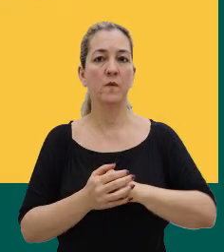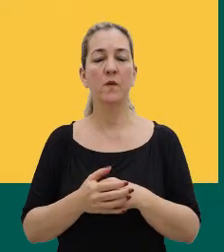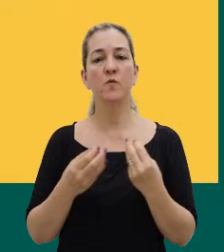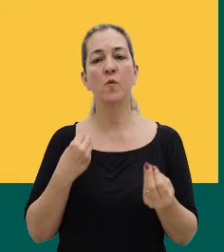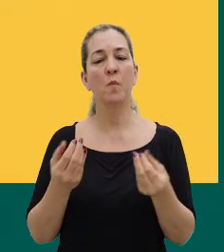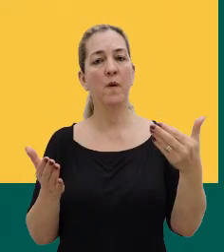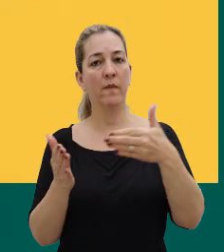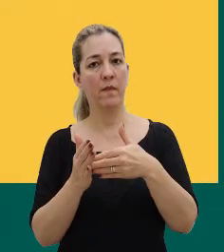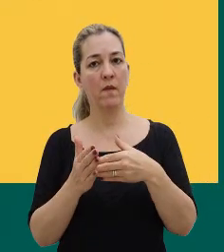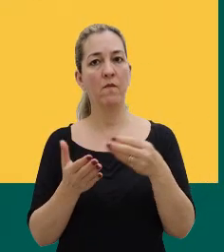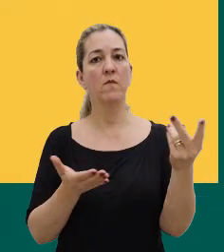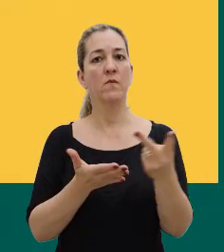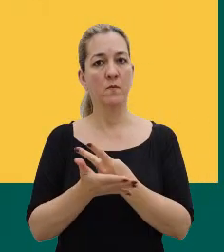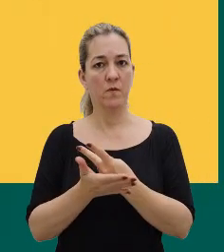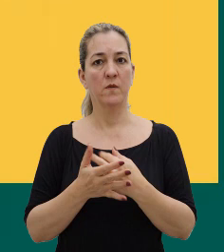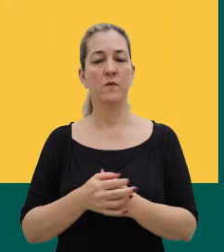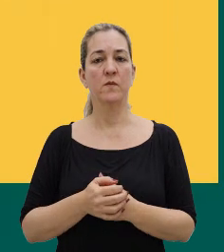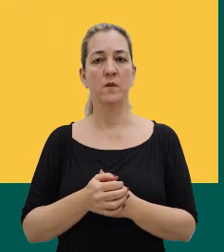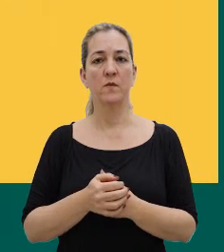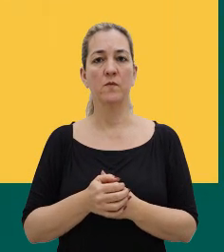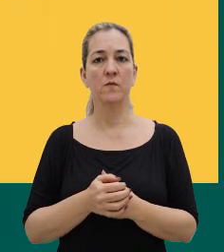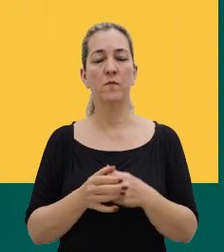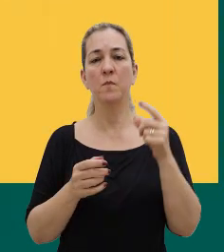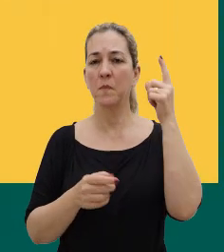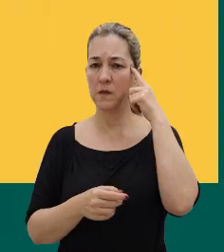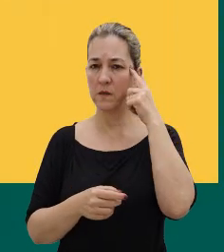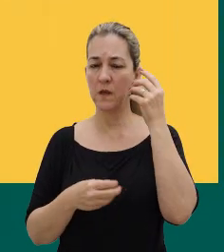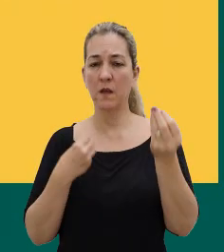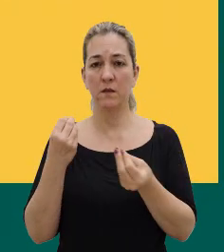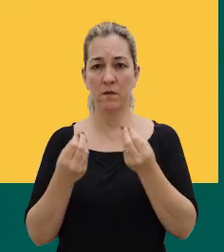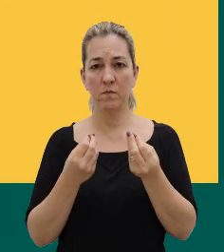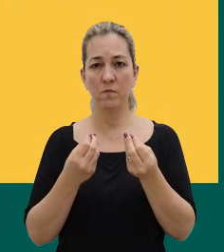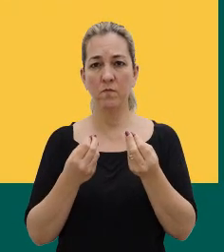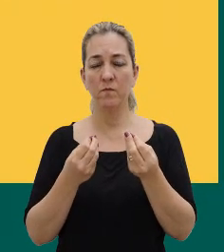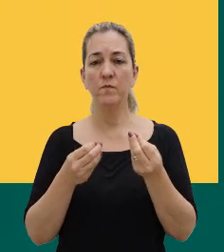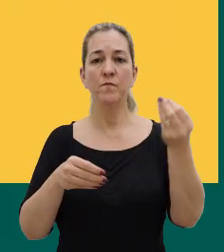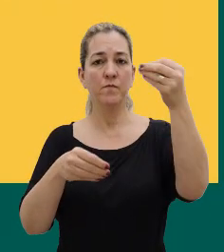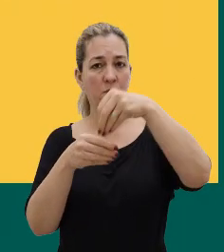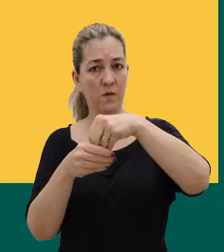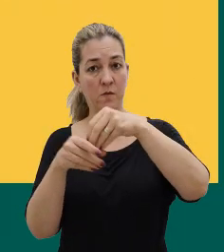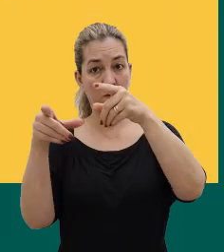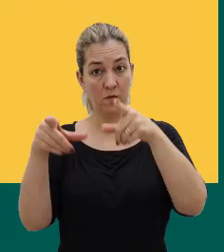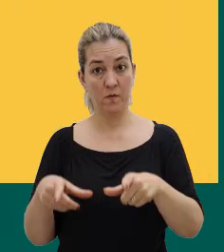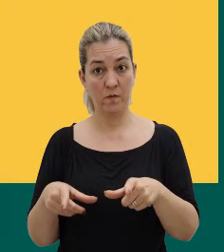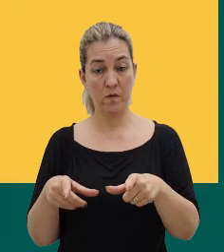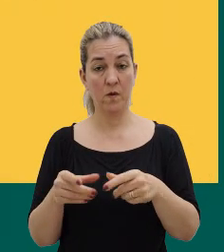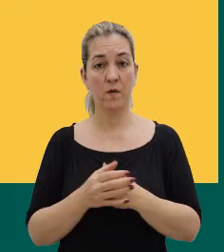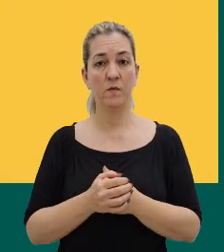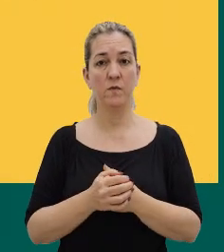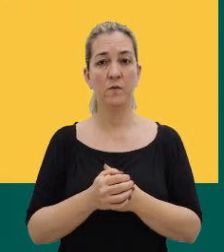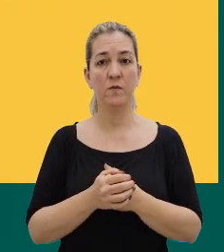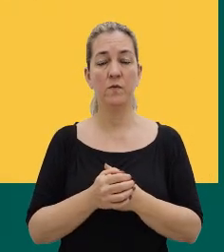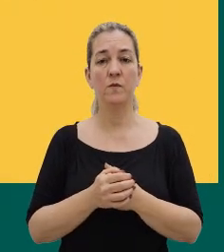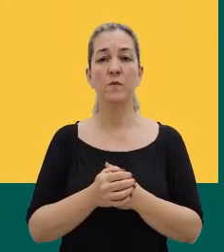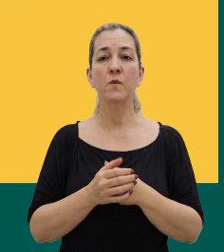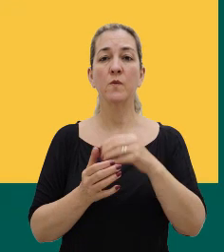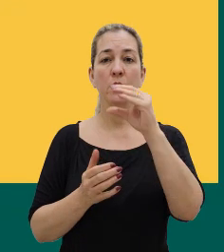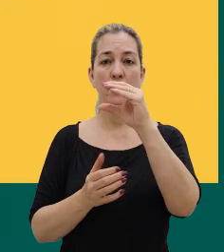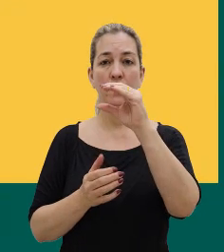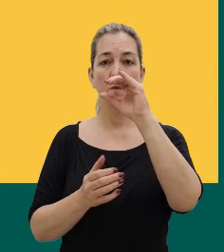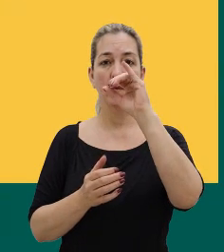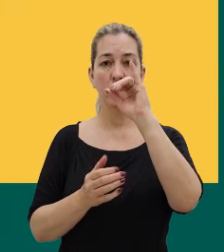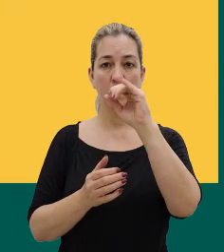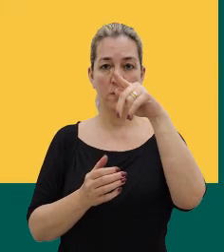como até então vinha sendo pensada a questão, né, dentro desses lugares, o CIP, né, o Centro Integrado de